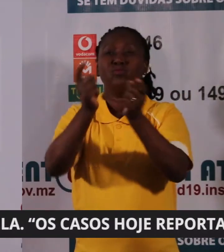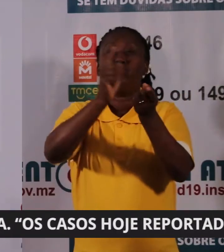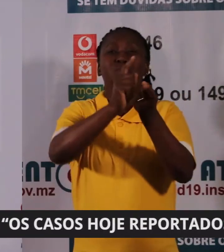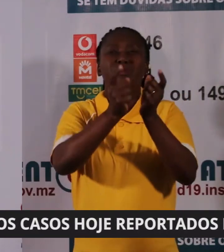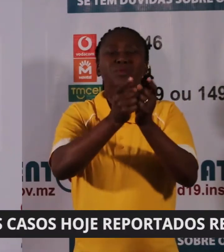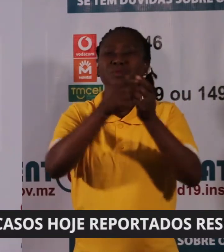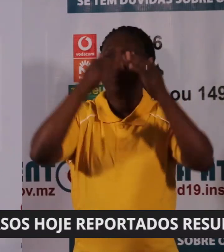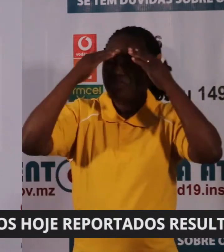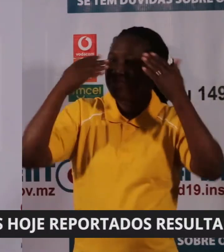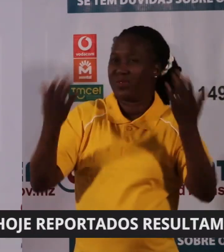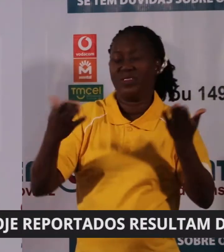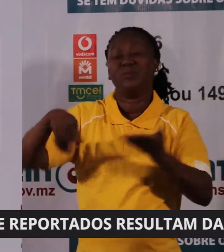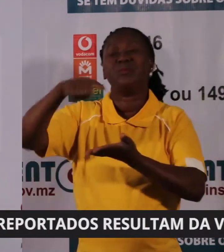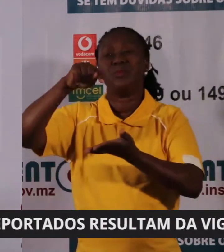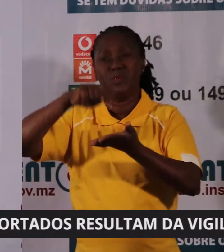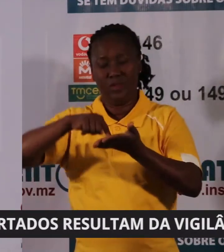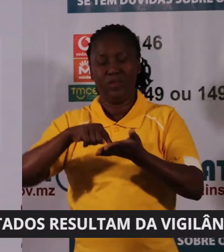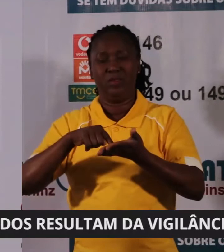conhecidas nesta cidade.